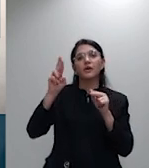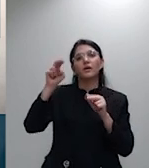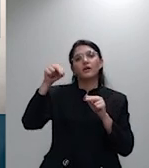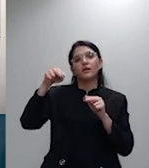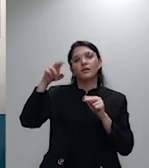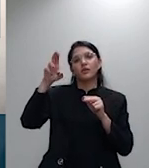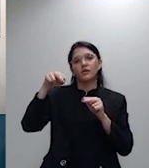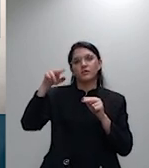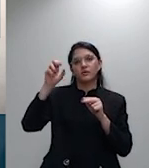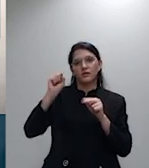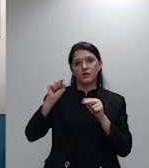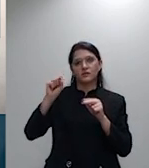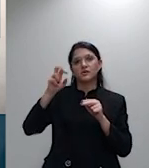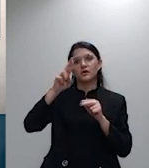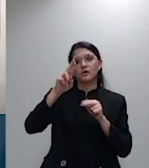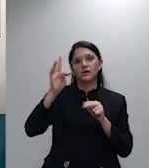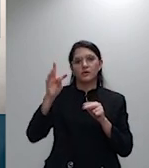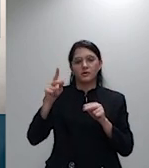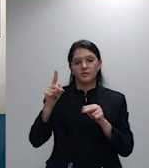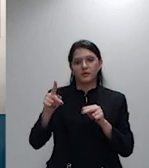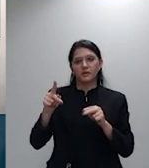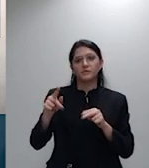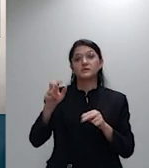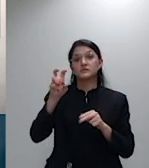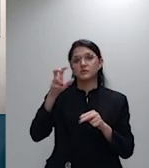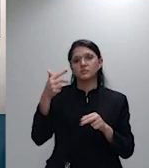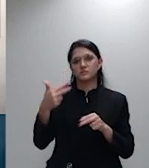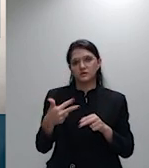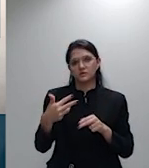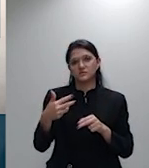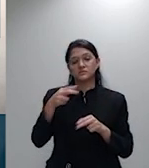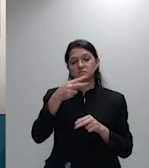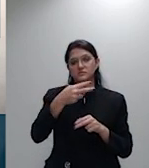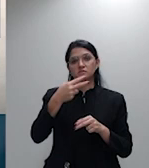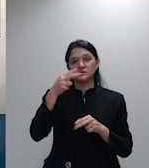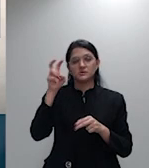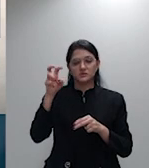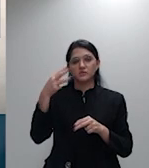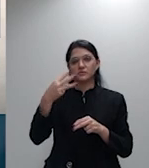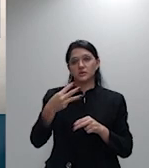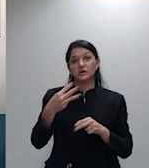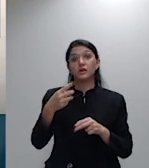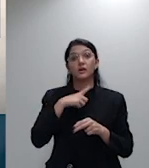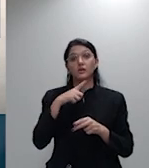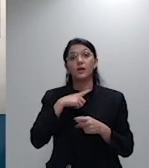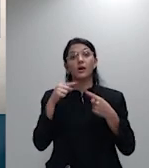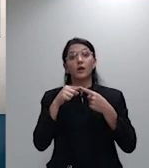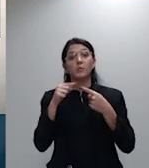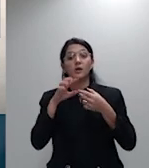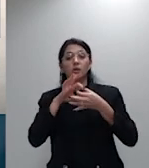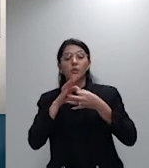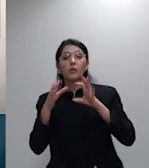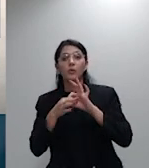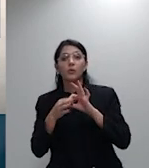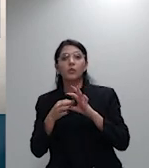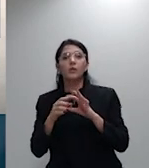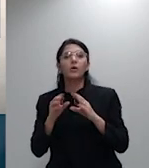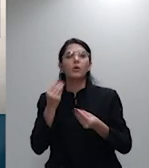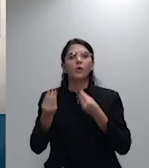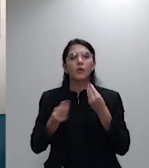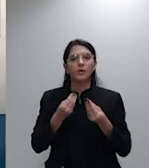parâmetros dessa resolução normativa a distribuição dos percentuais entre as faixas etárias